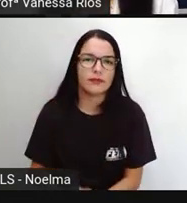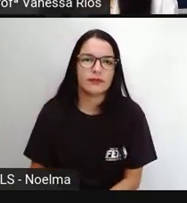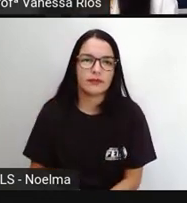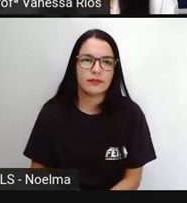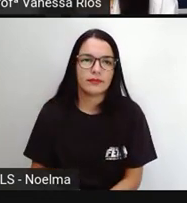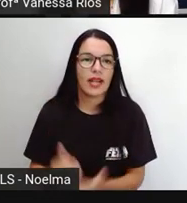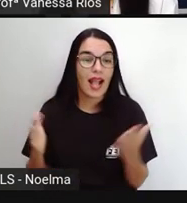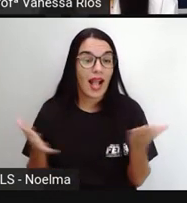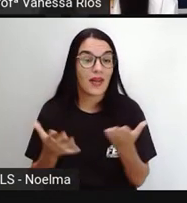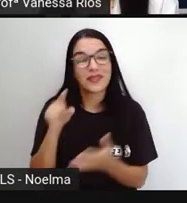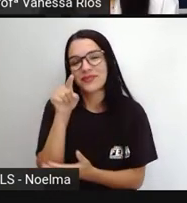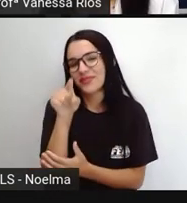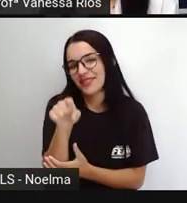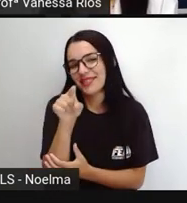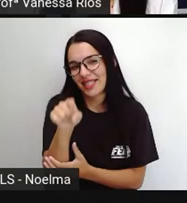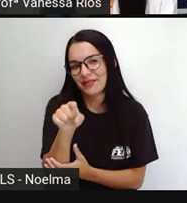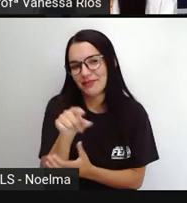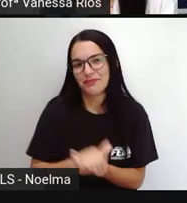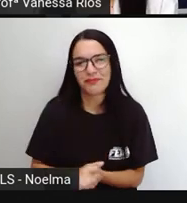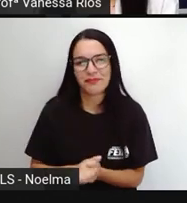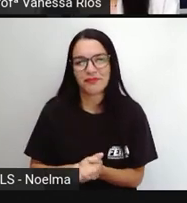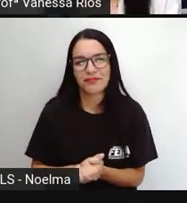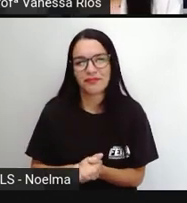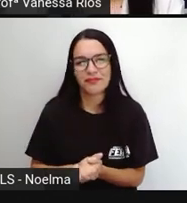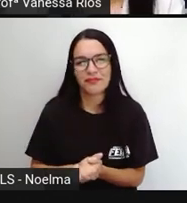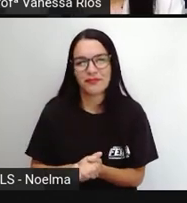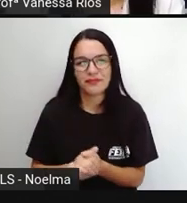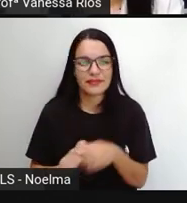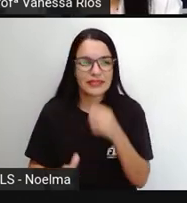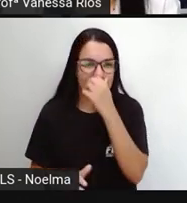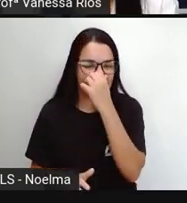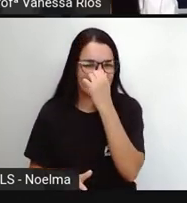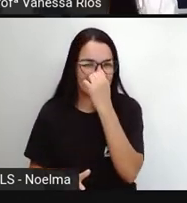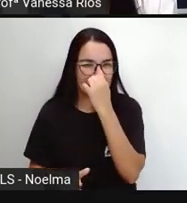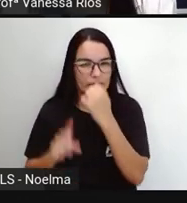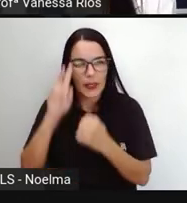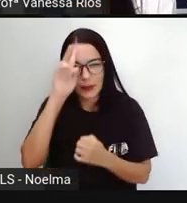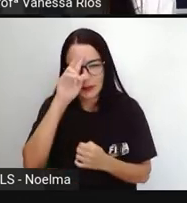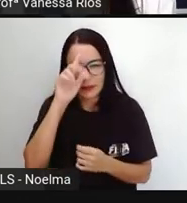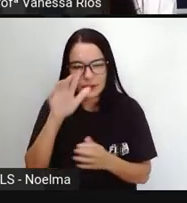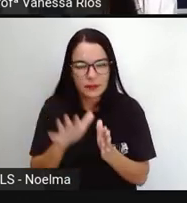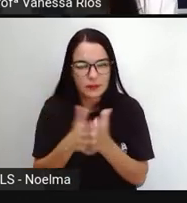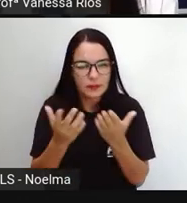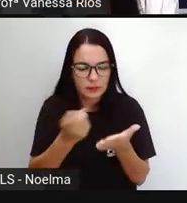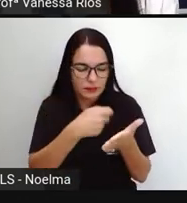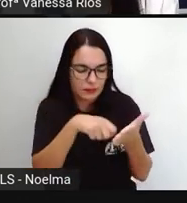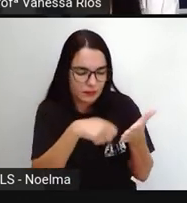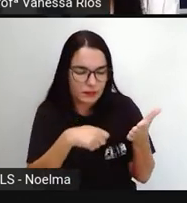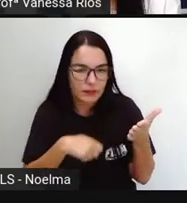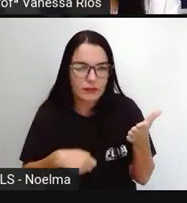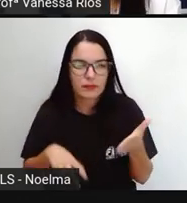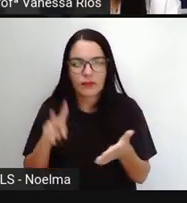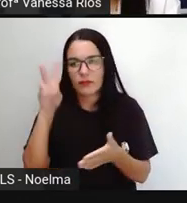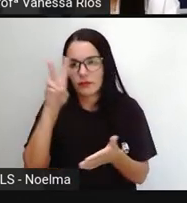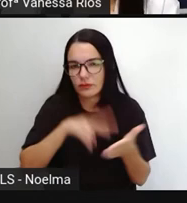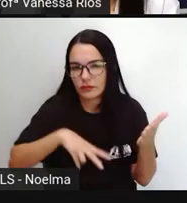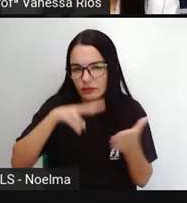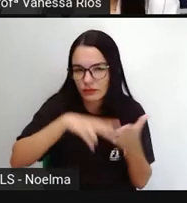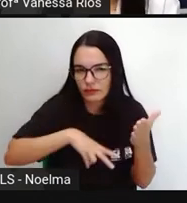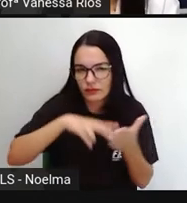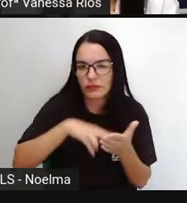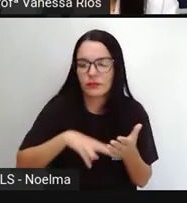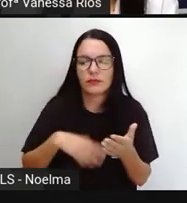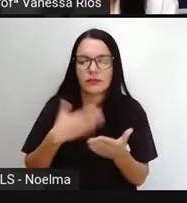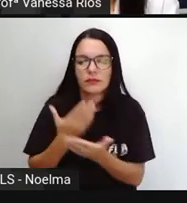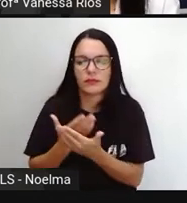E agora é com você. Lembra aí que quando nós estudamos, nós lemos, né, e trabalhamos esse mesmo conteúdo numa